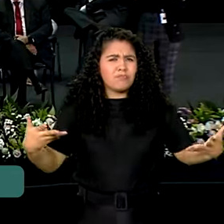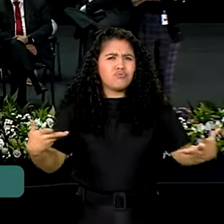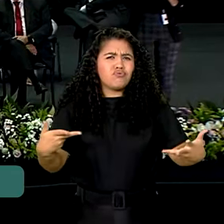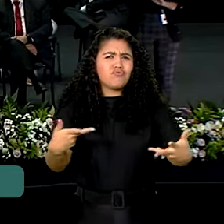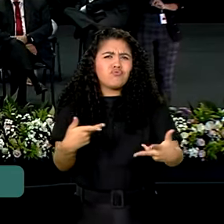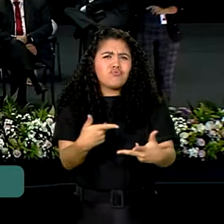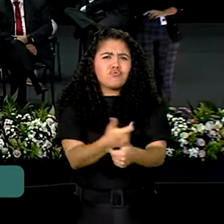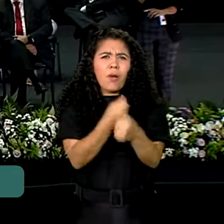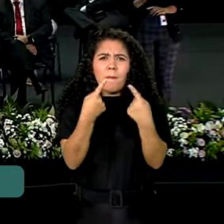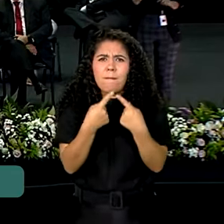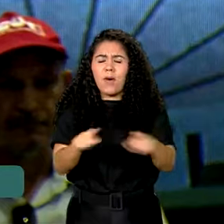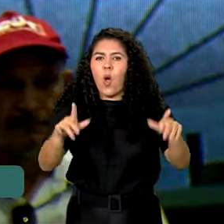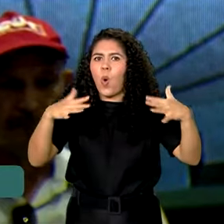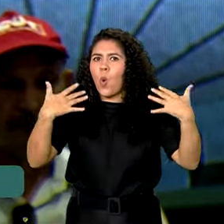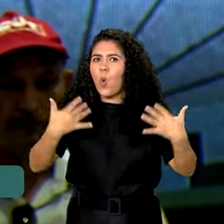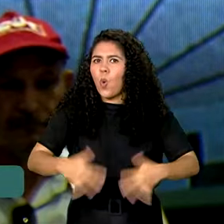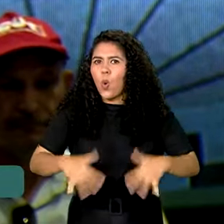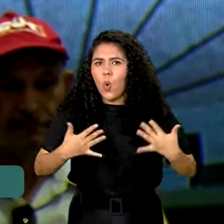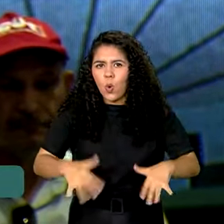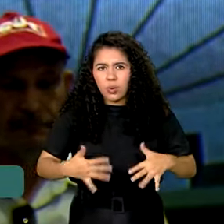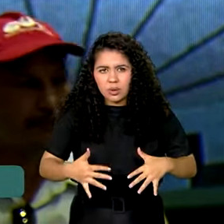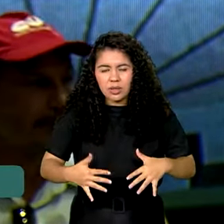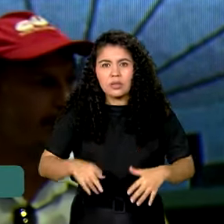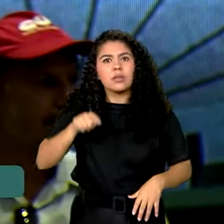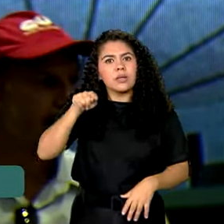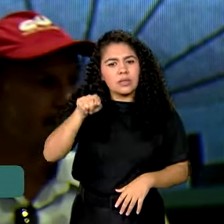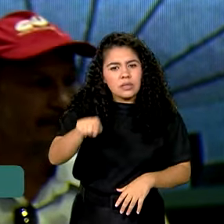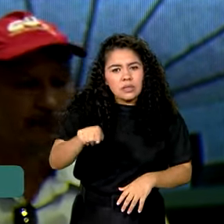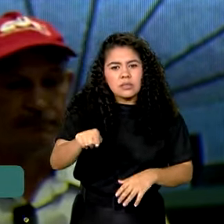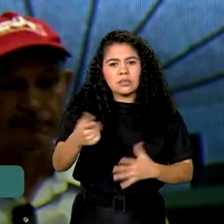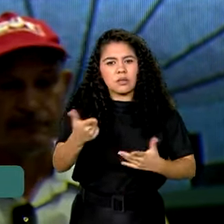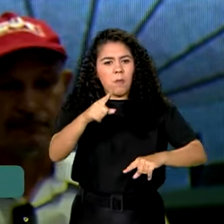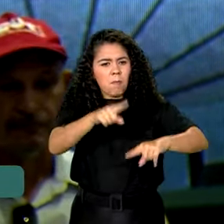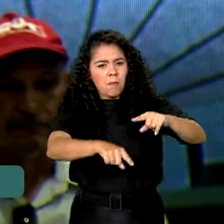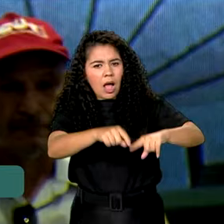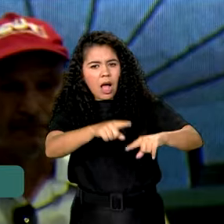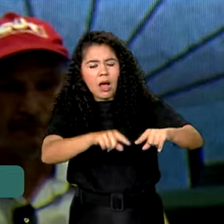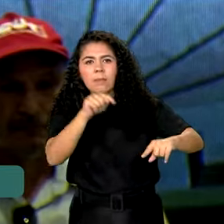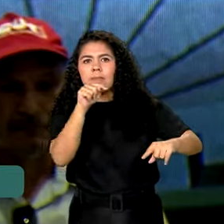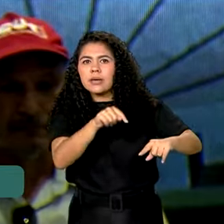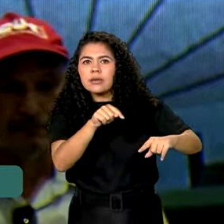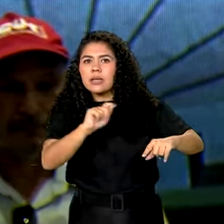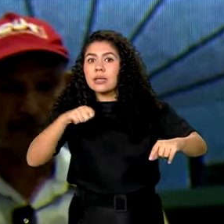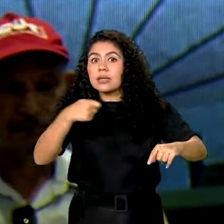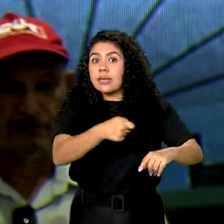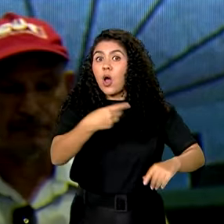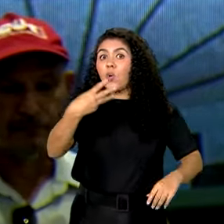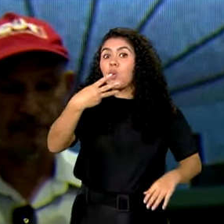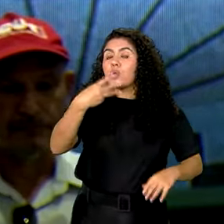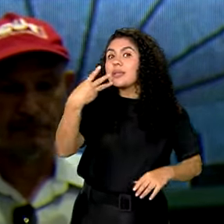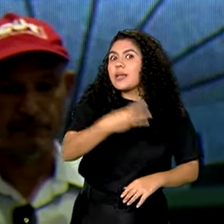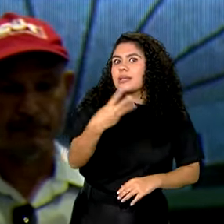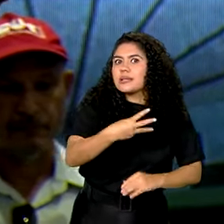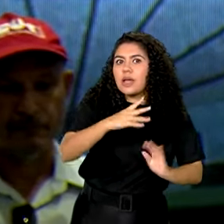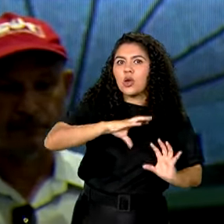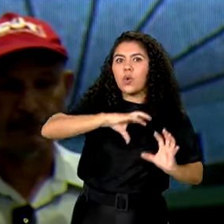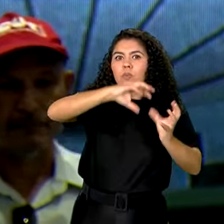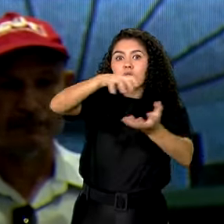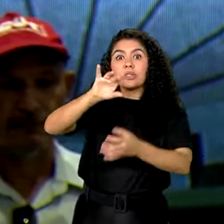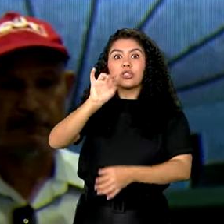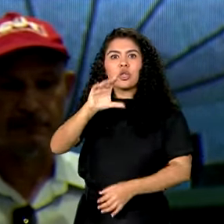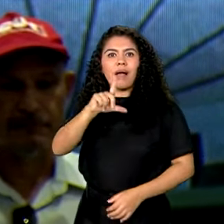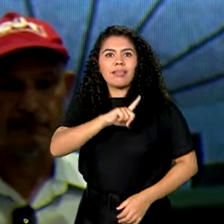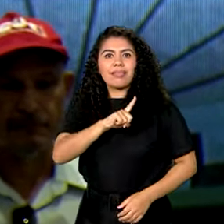é qualquer coisa você montar um equipamento como esse sendo o terceiro do mundo, não é? Só existem três